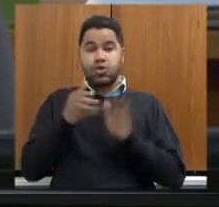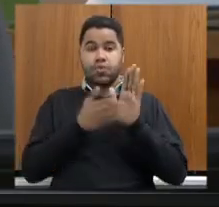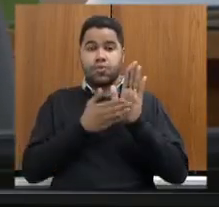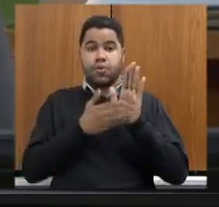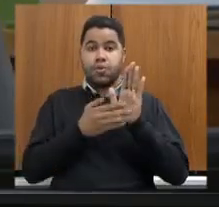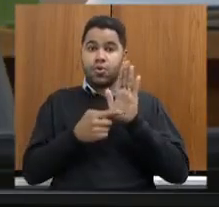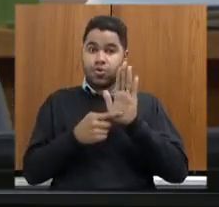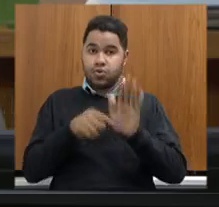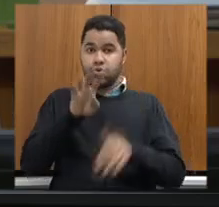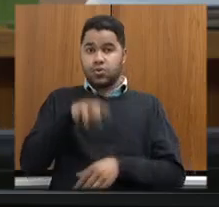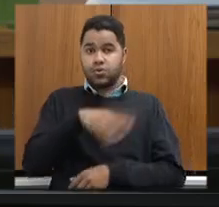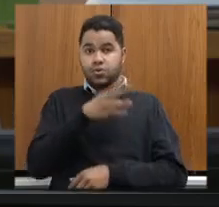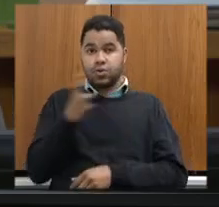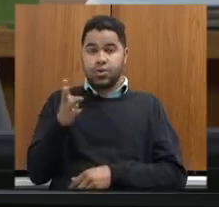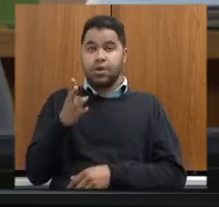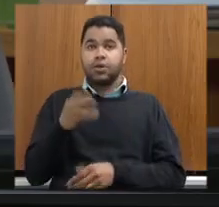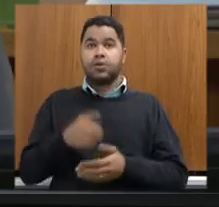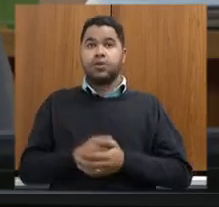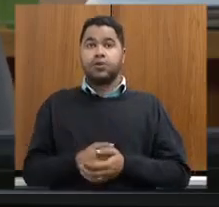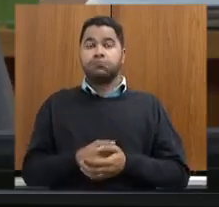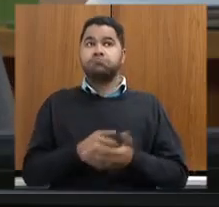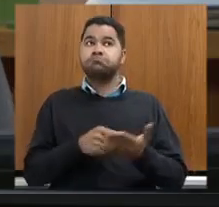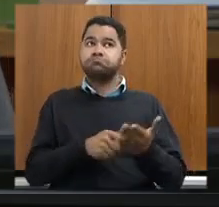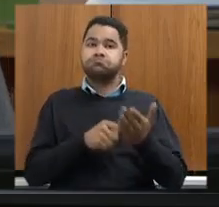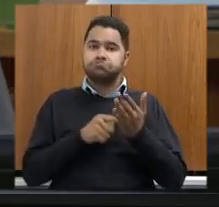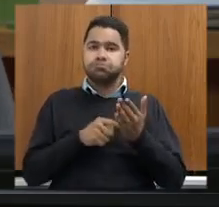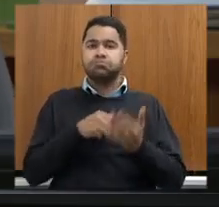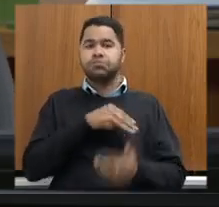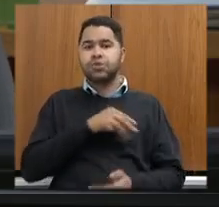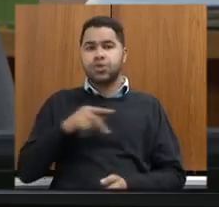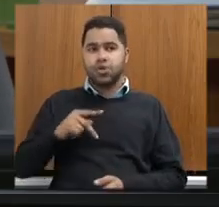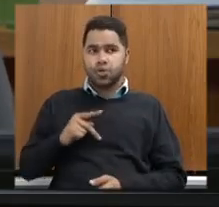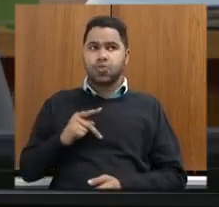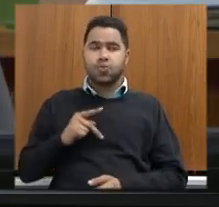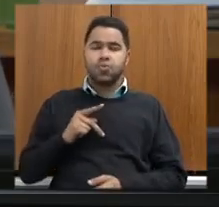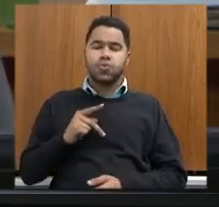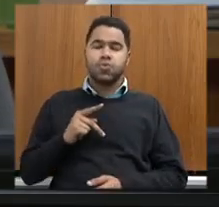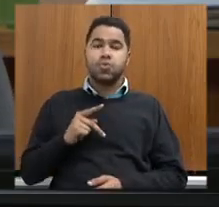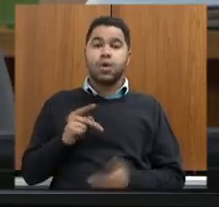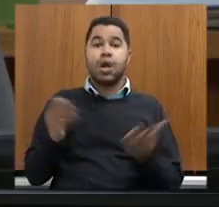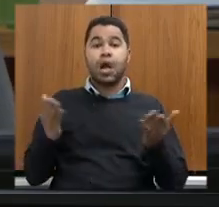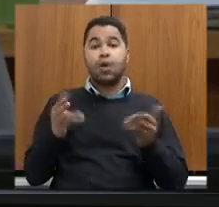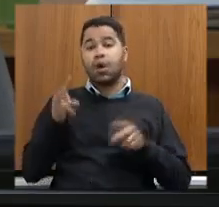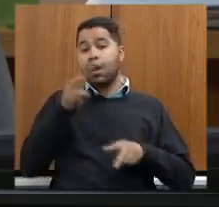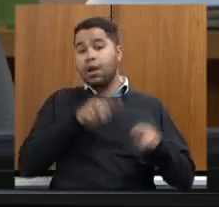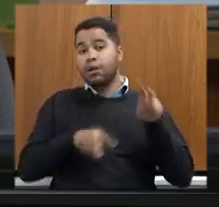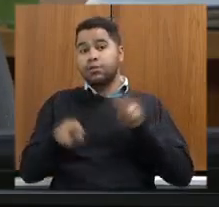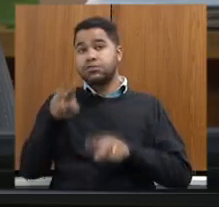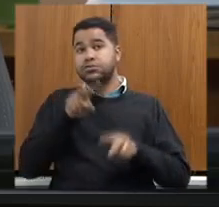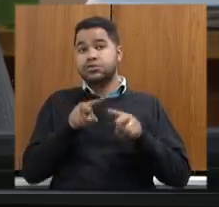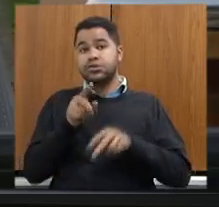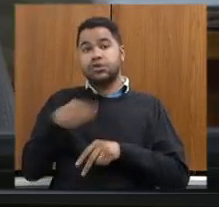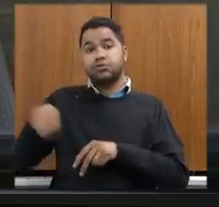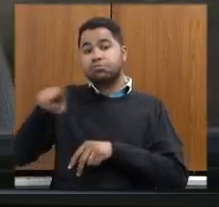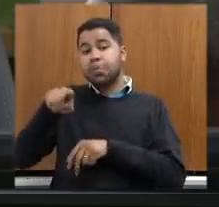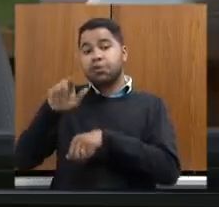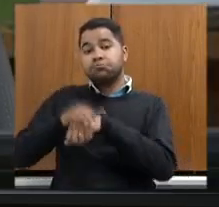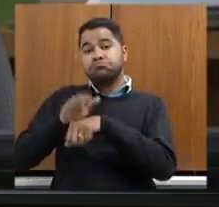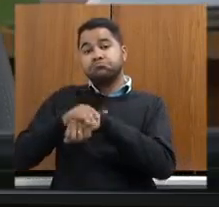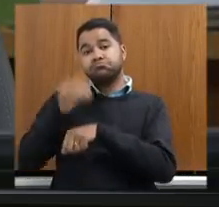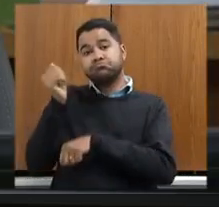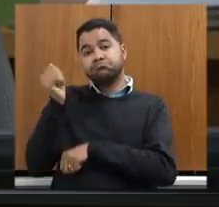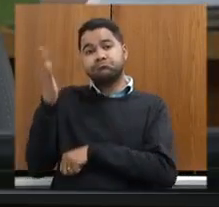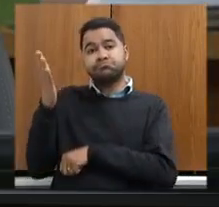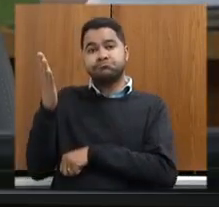cronograma. Essa proposta foi apresentada ao Ministério Público e, nesse momento, está em análise pelas auditorias externas